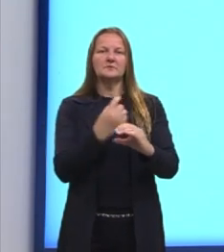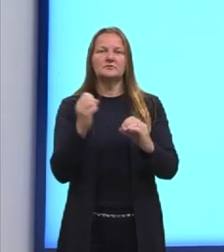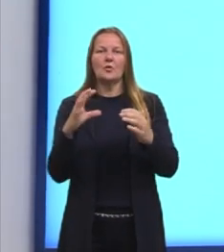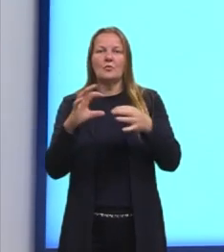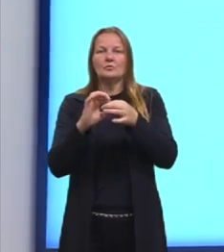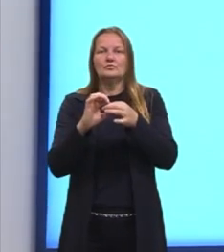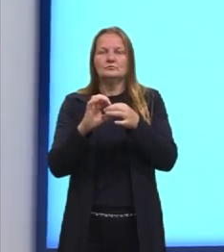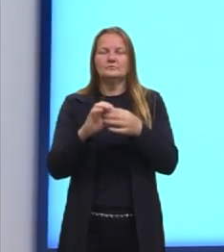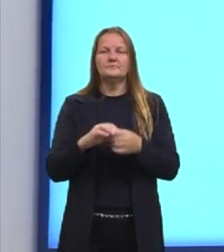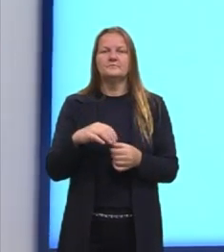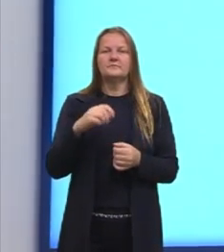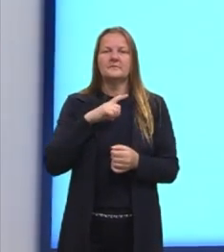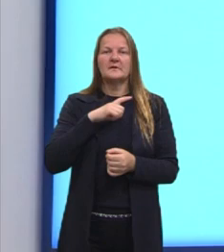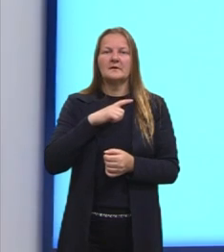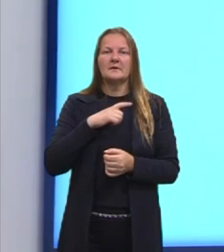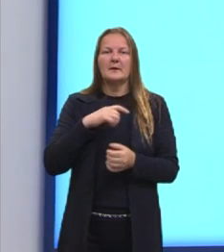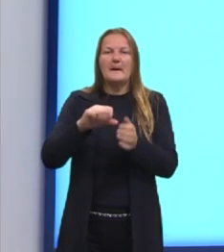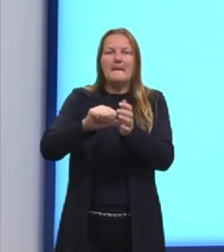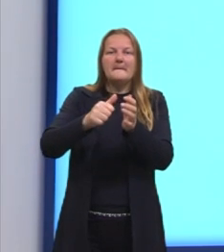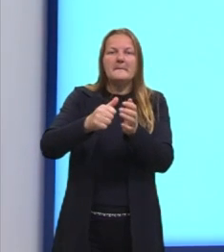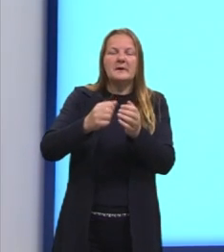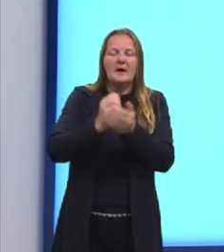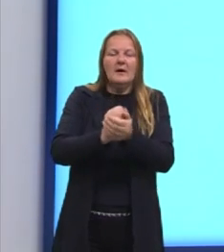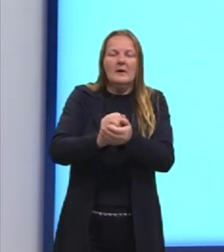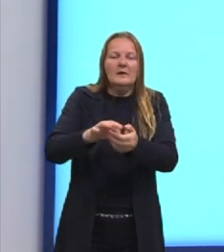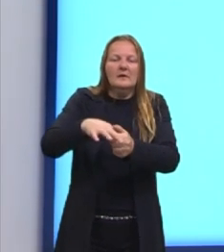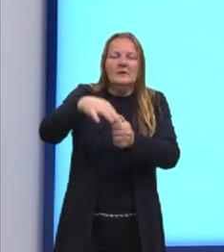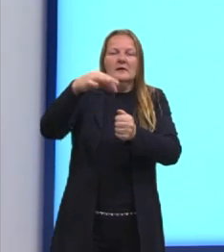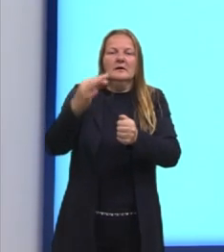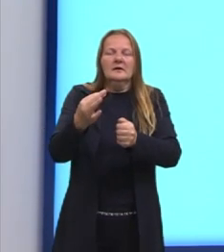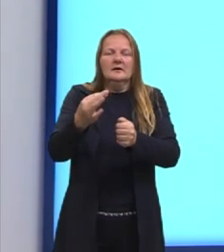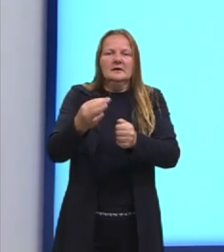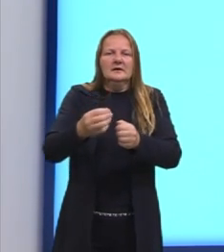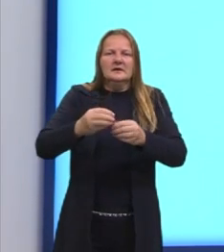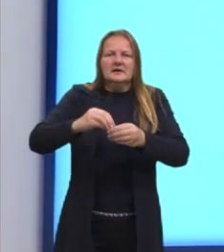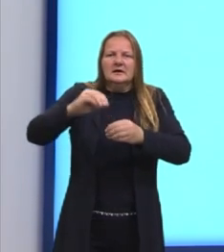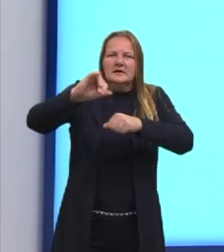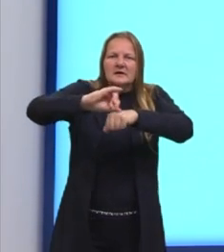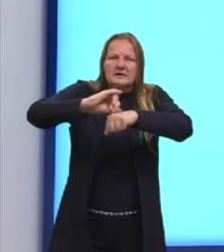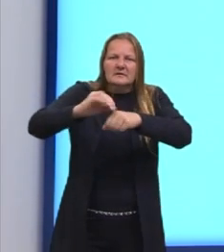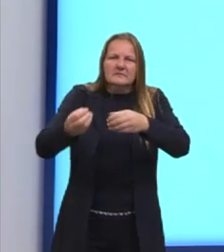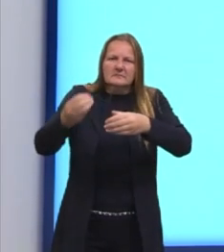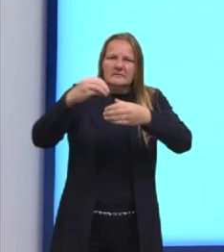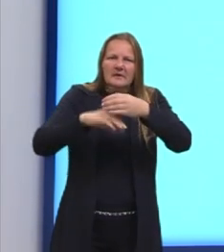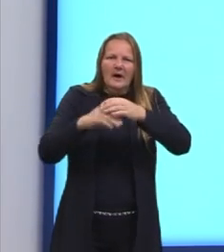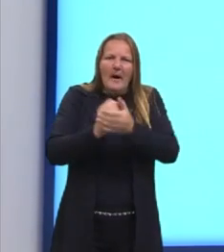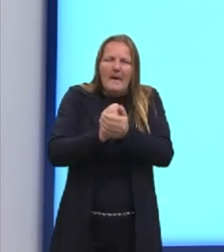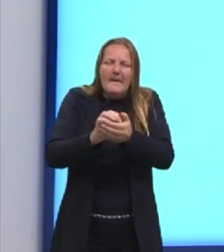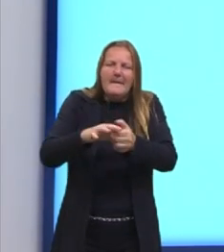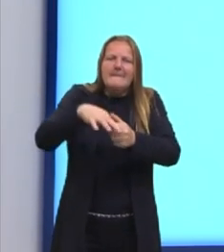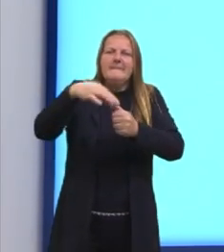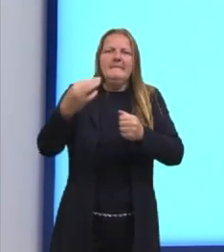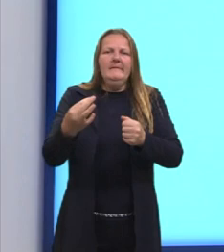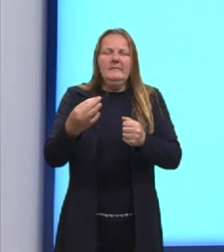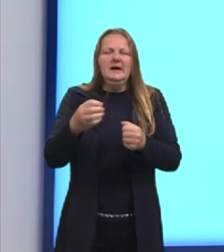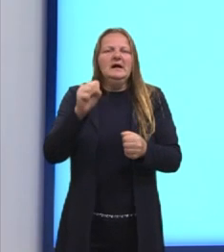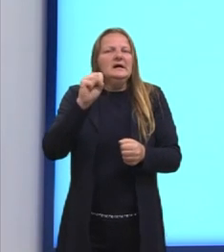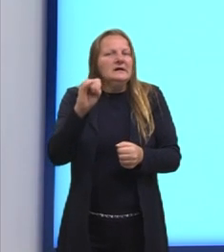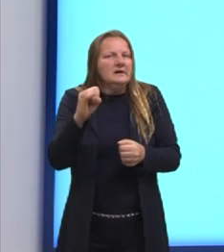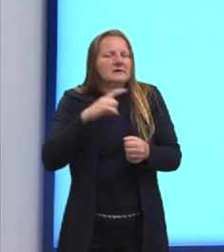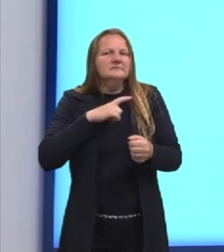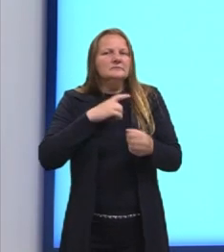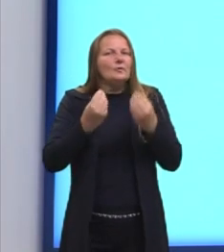Eu vou pegar ali a primeira bolinha, sorteada, vou colocar ela de volta e tirar a segunda. Bom, nesse